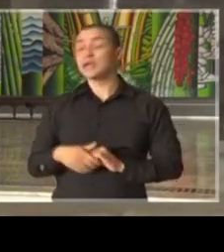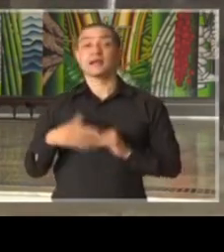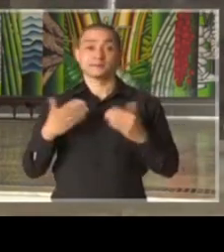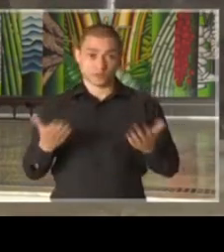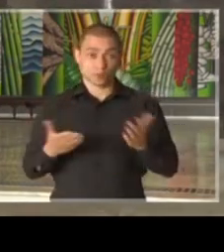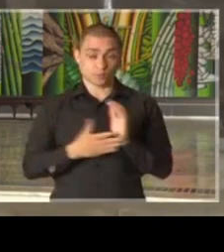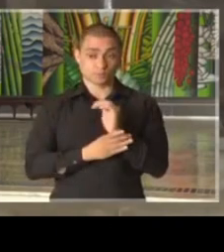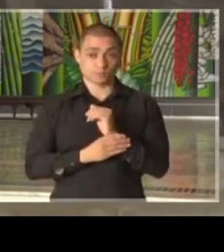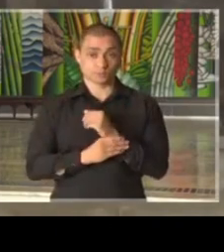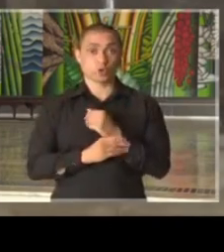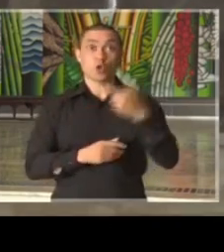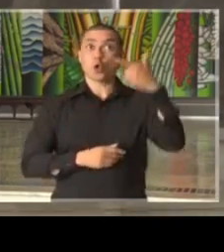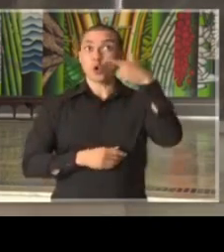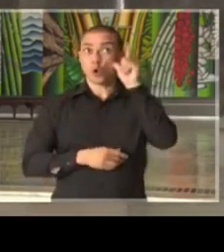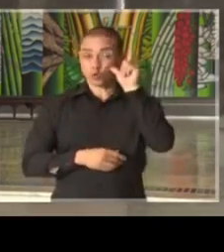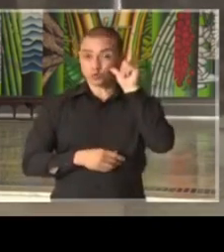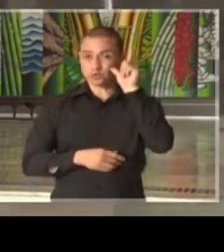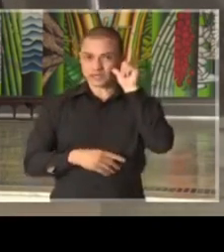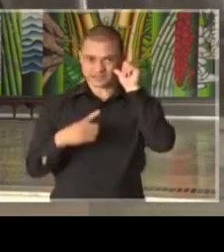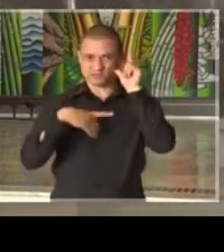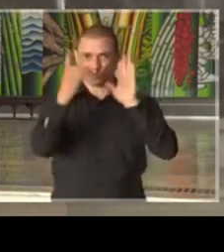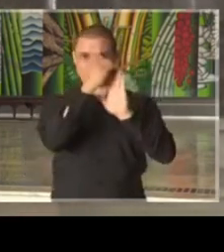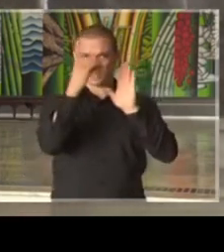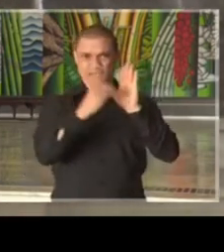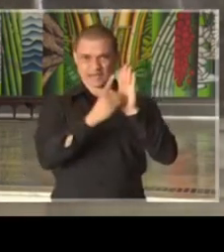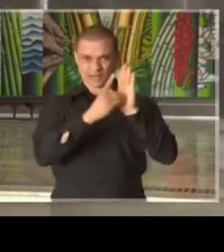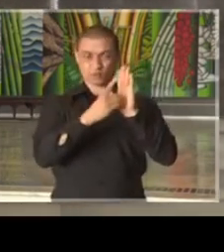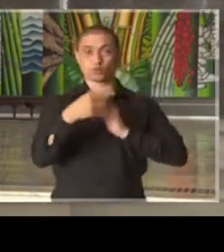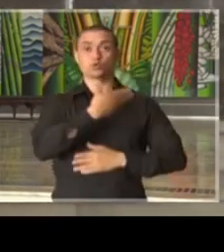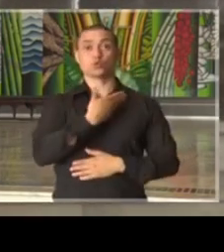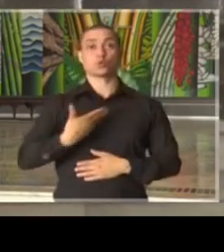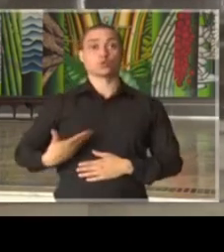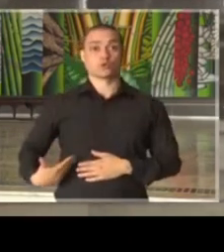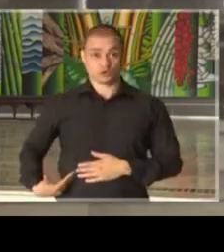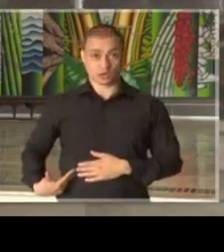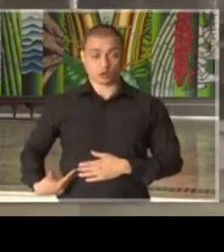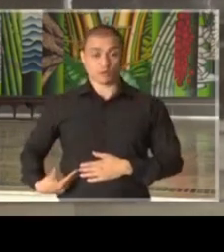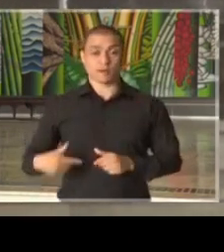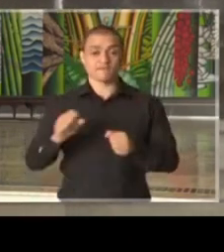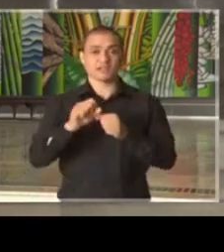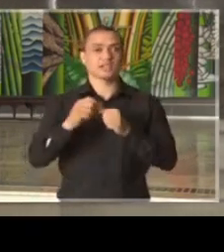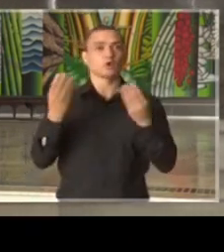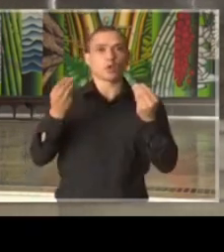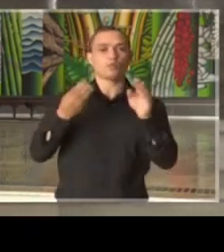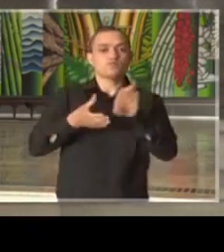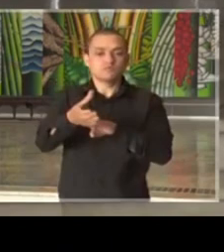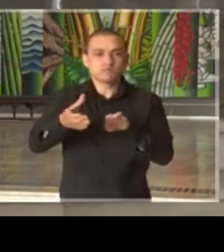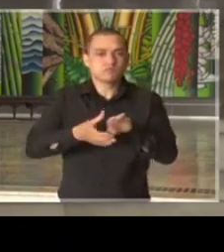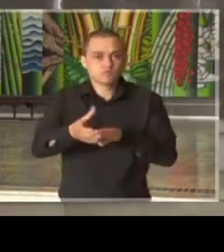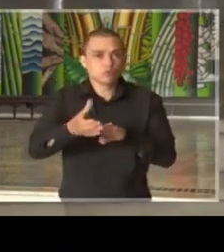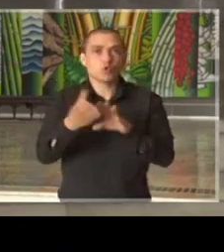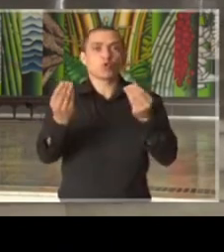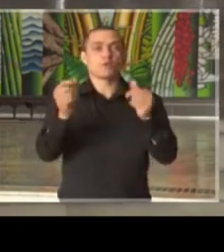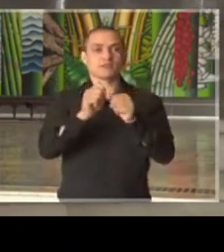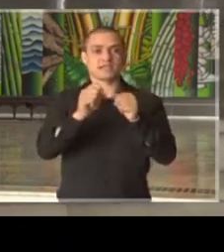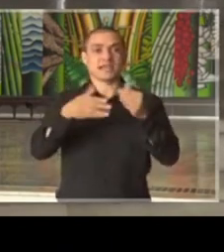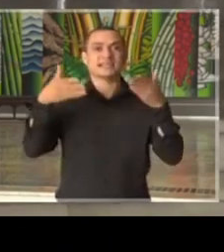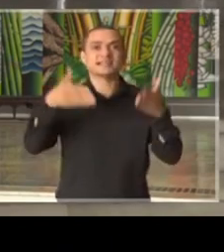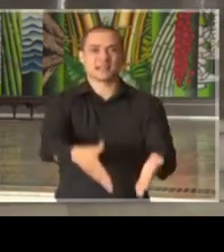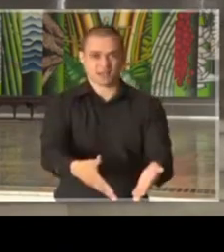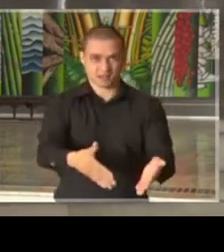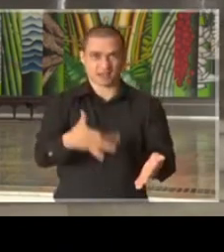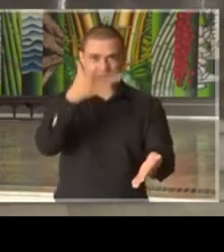foi emitido ontem um decreto do senhor governador fazendo todas as, o regramento a respeito